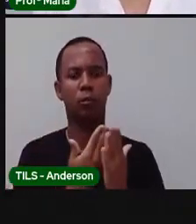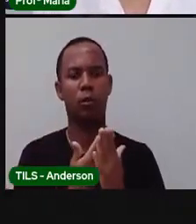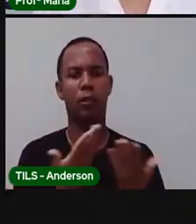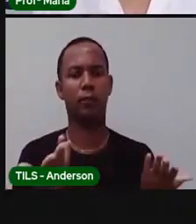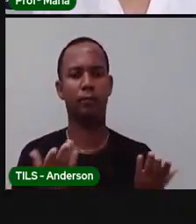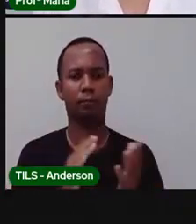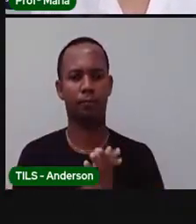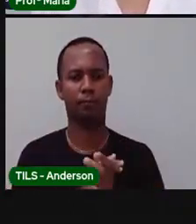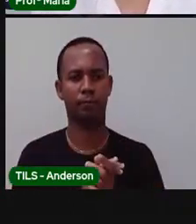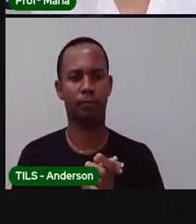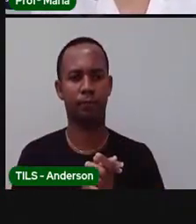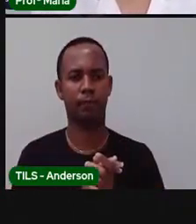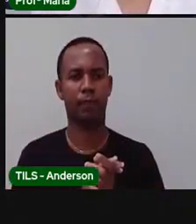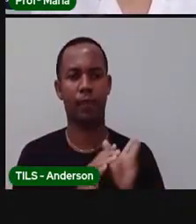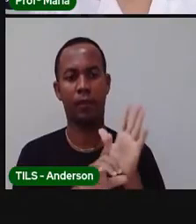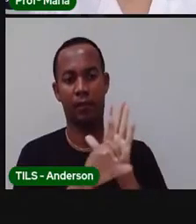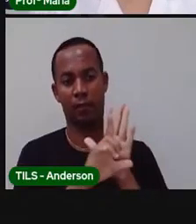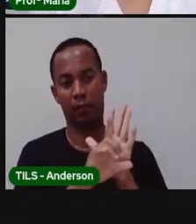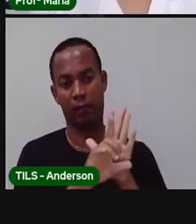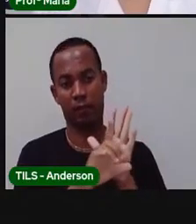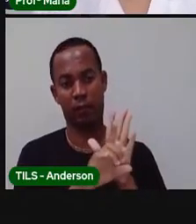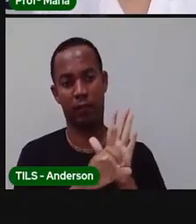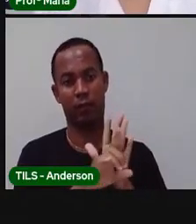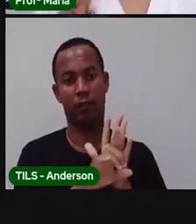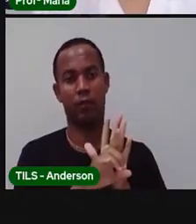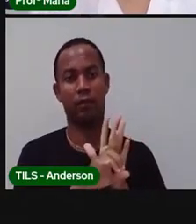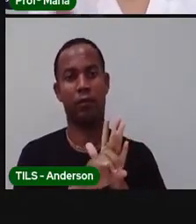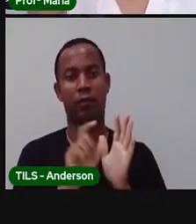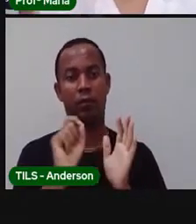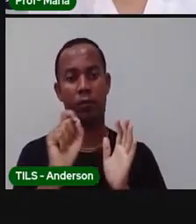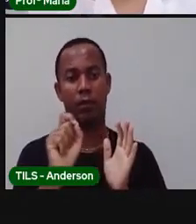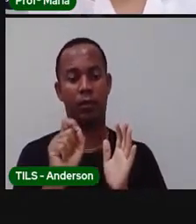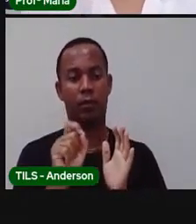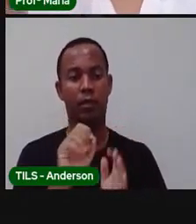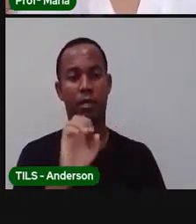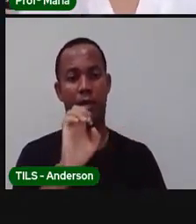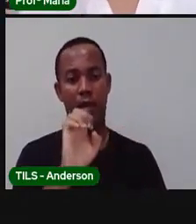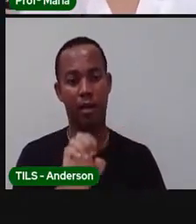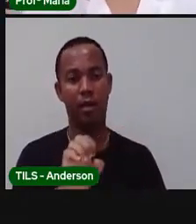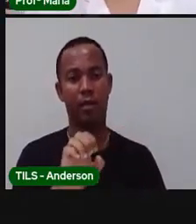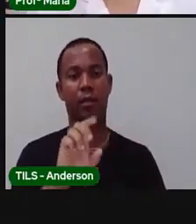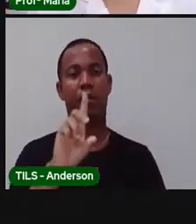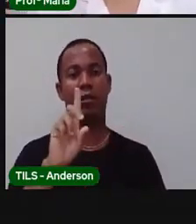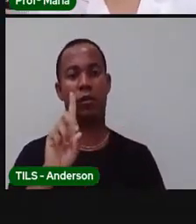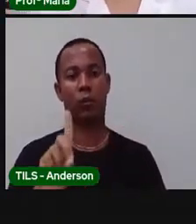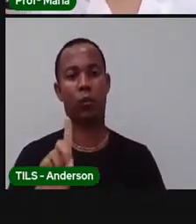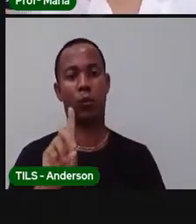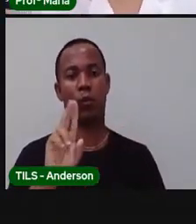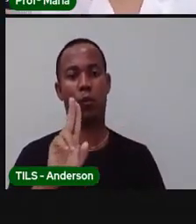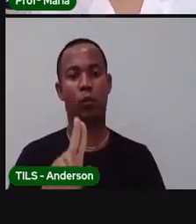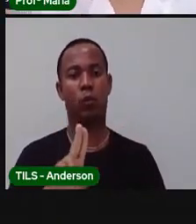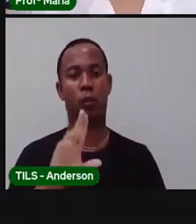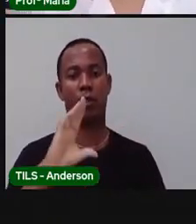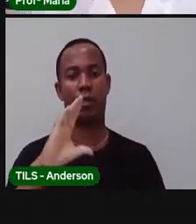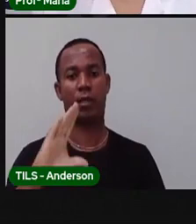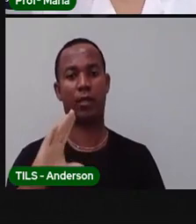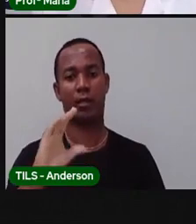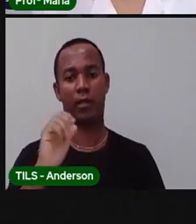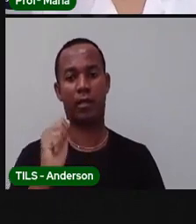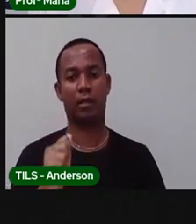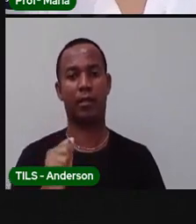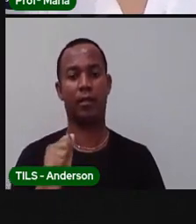Então, por lei, vocês têm direito a educação. Vamos lá com a Pró?